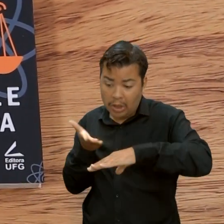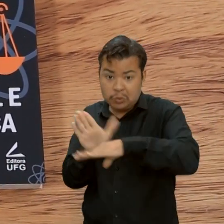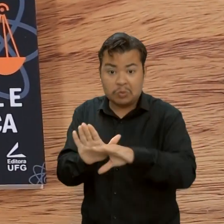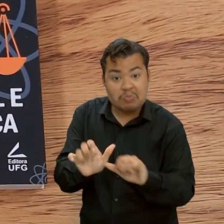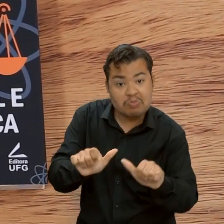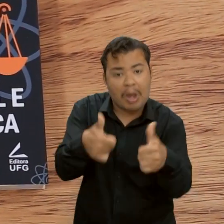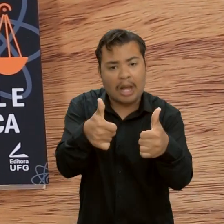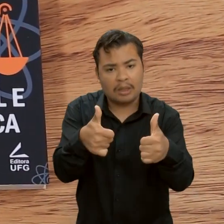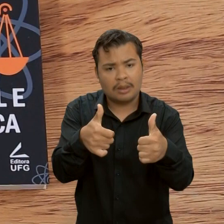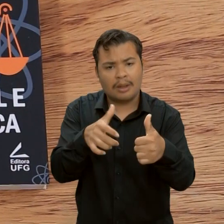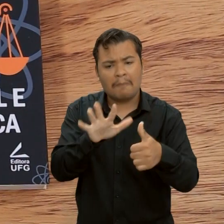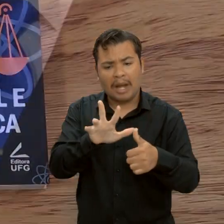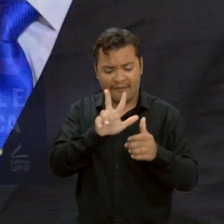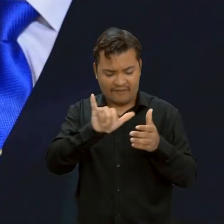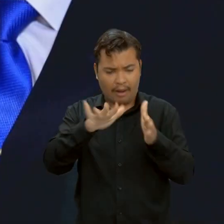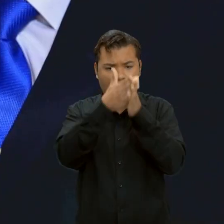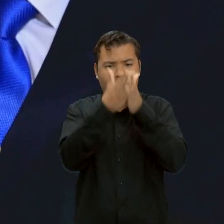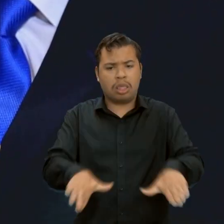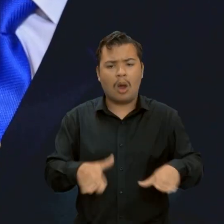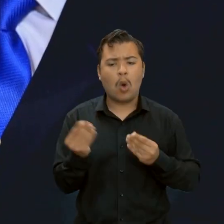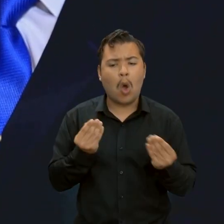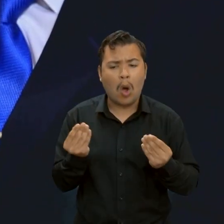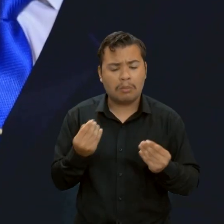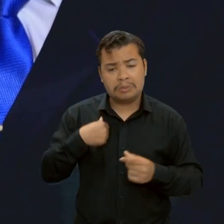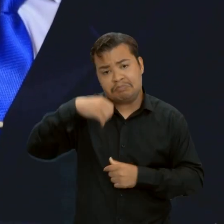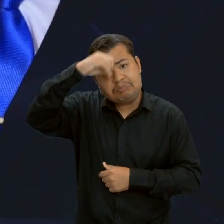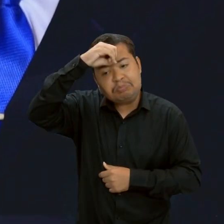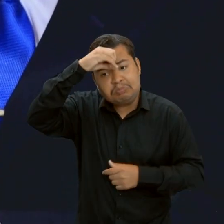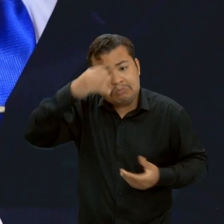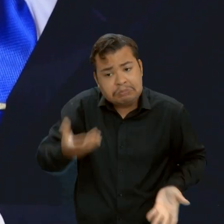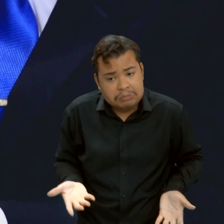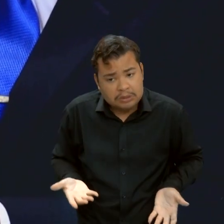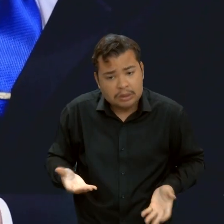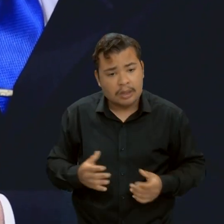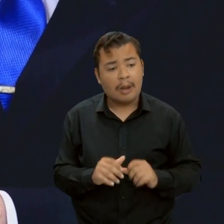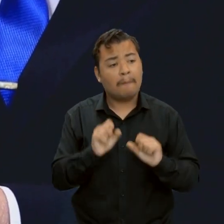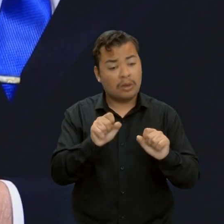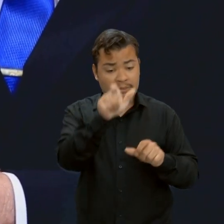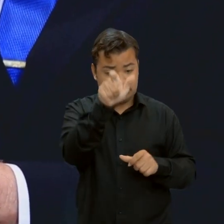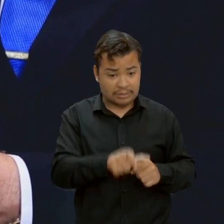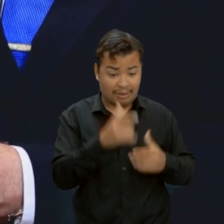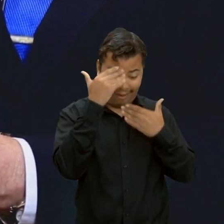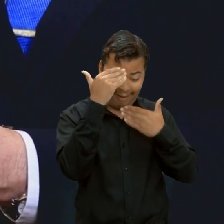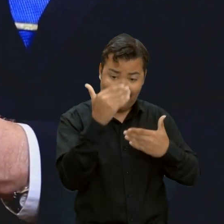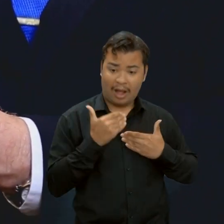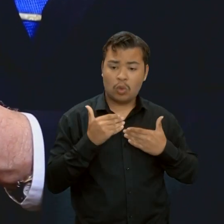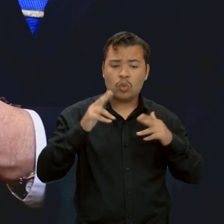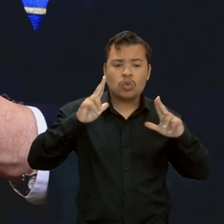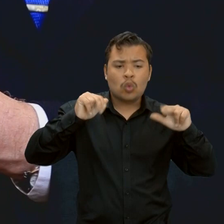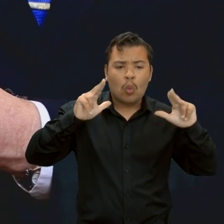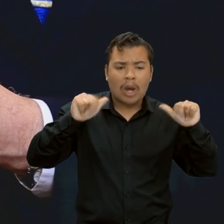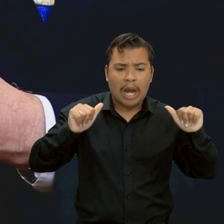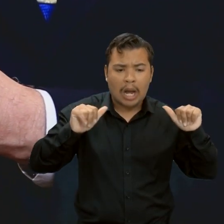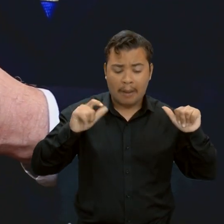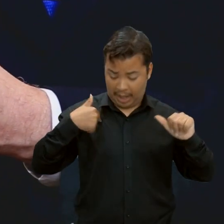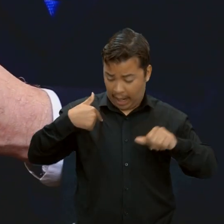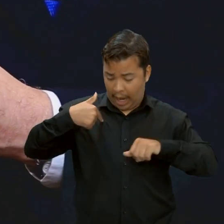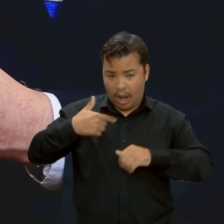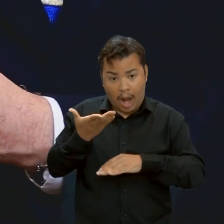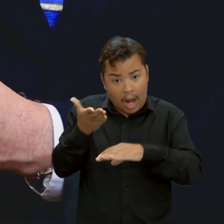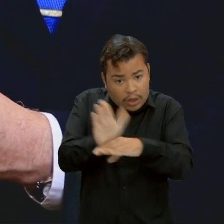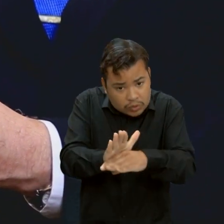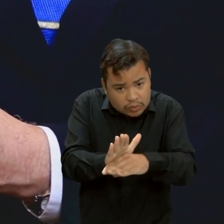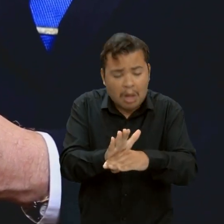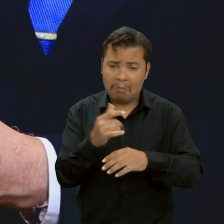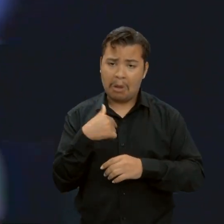A recompensa, ele não sabe. Mesmo que aquele alguém seja ingrato, mas ele vai ser recompensado porque ele agiu de